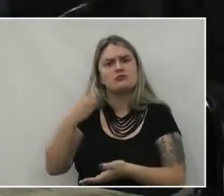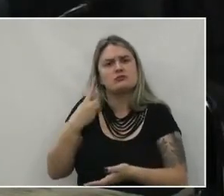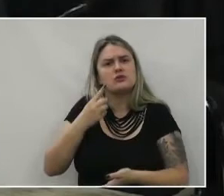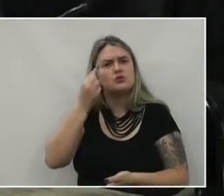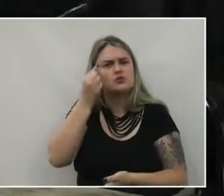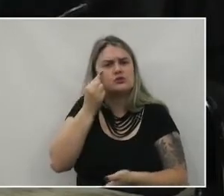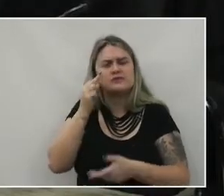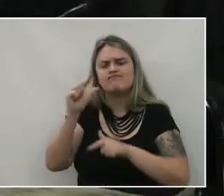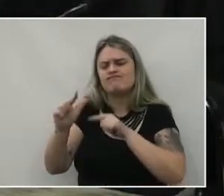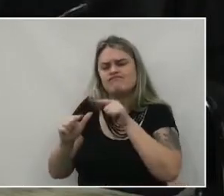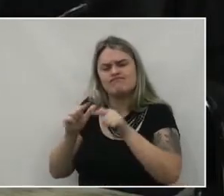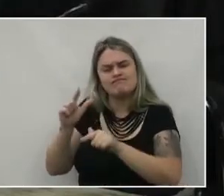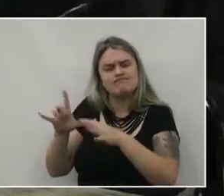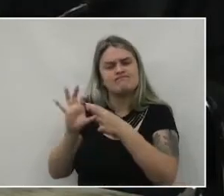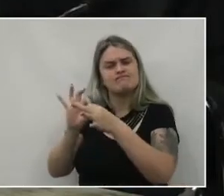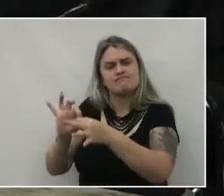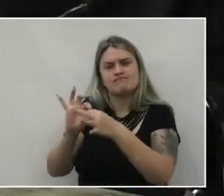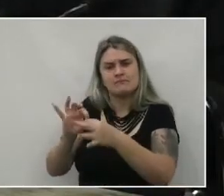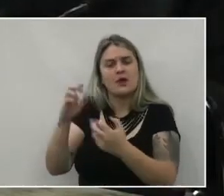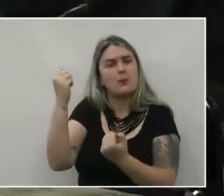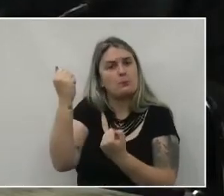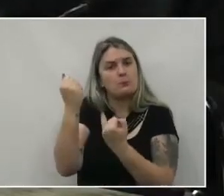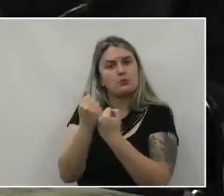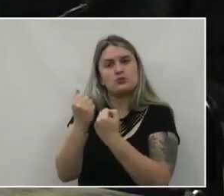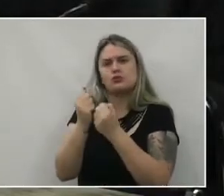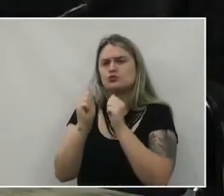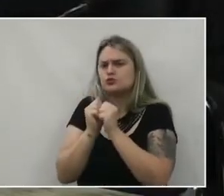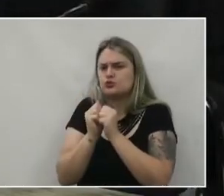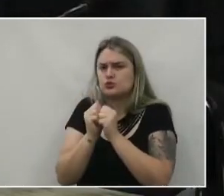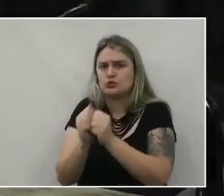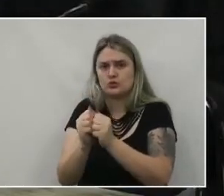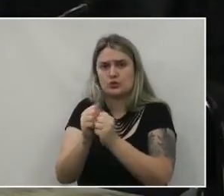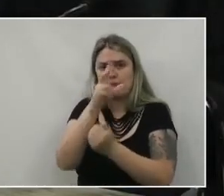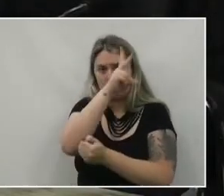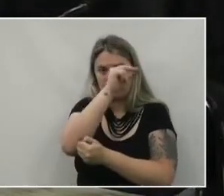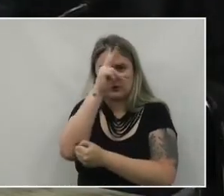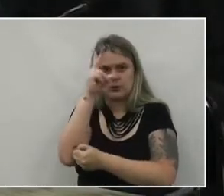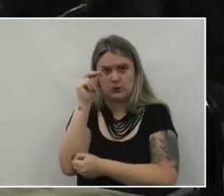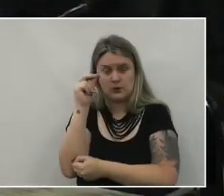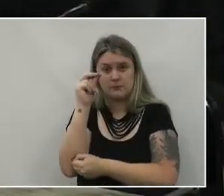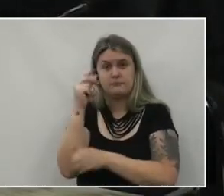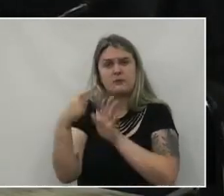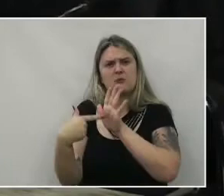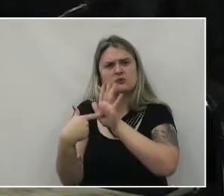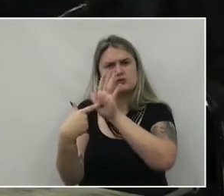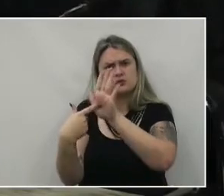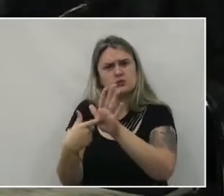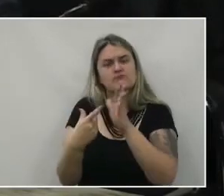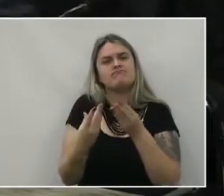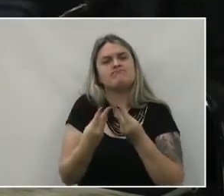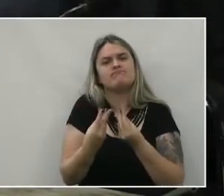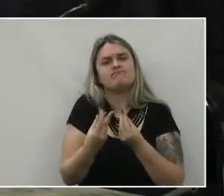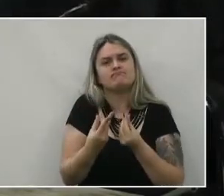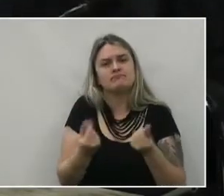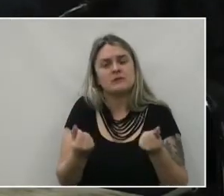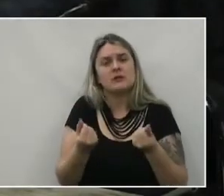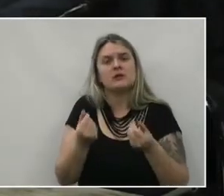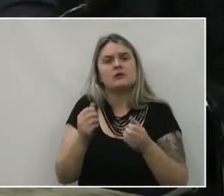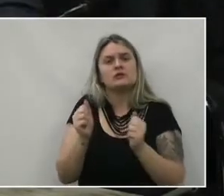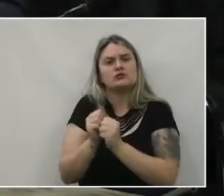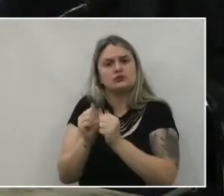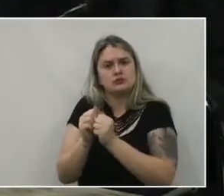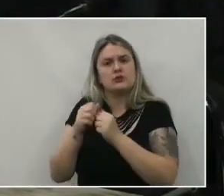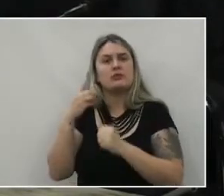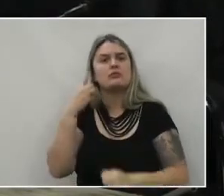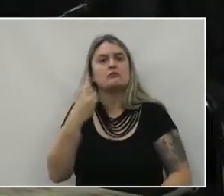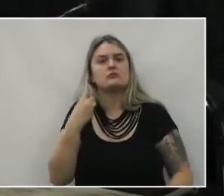Mantendo o apoio E estando junto com essa administração Demonstrou sua sensibilidade Juntamente com o